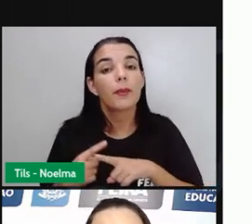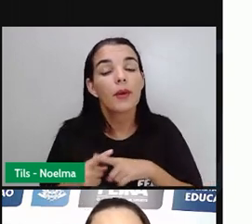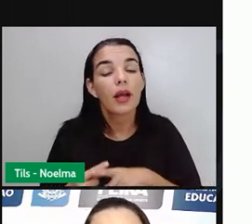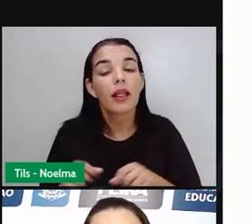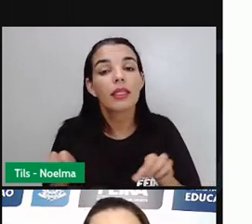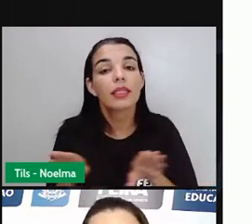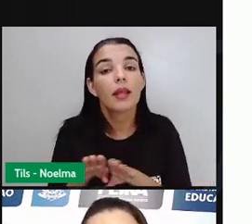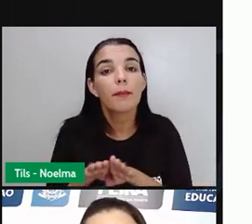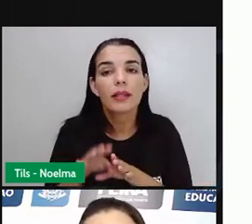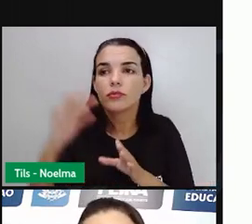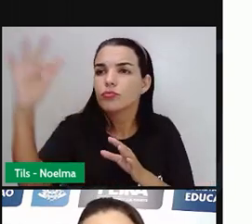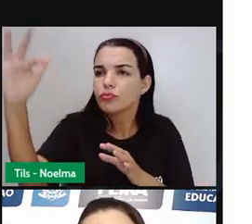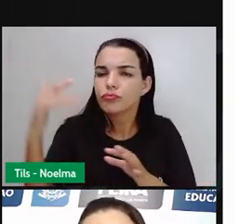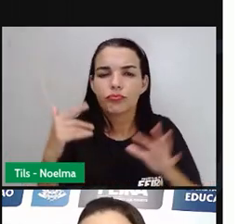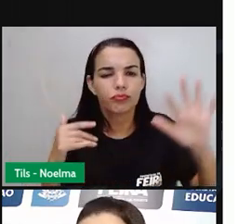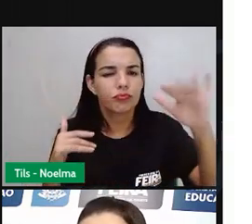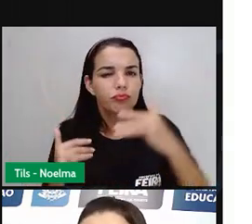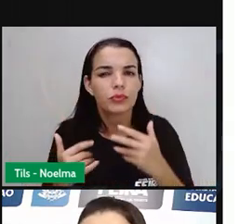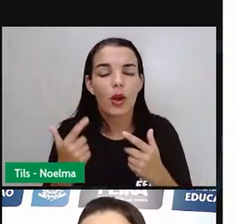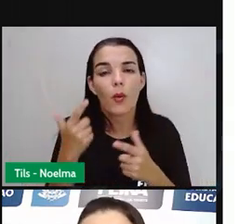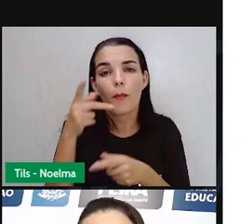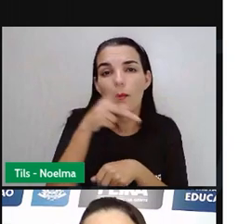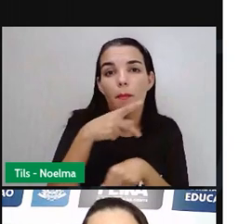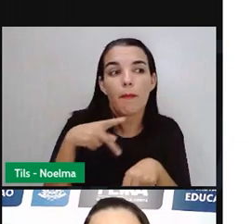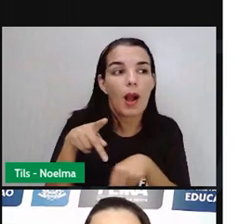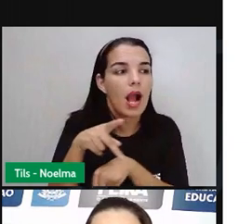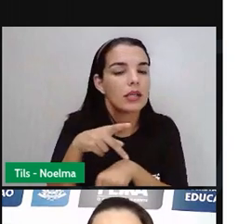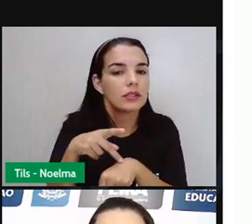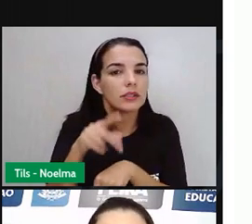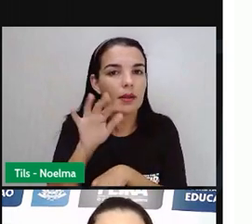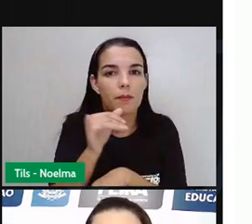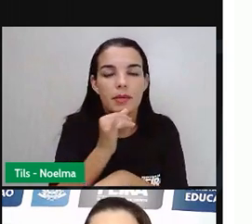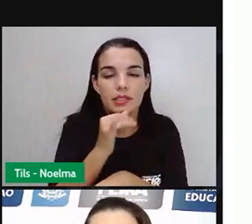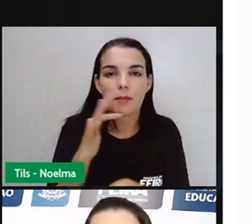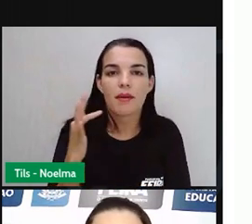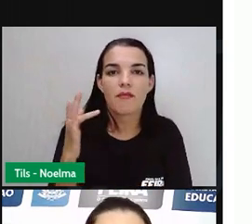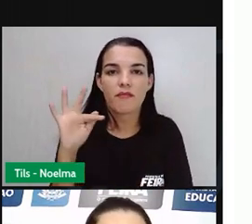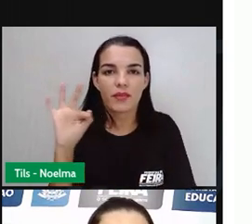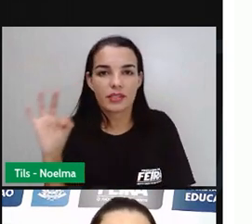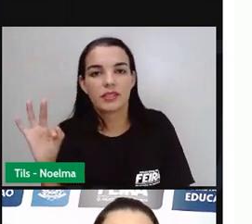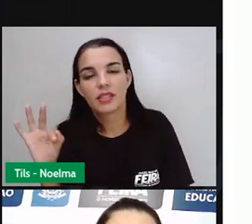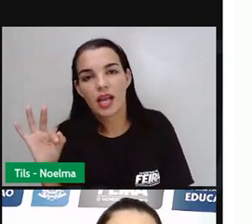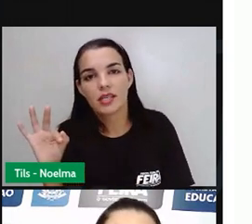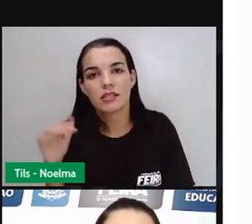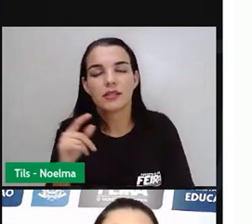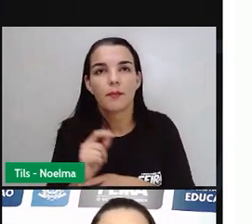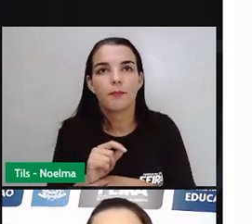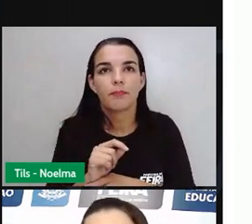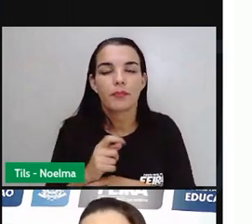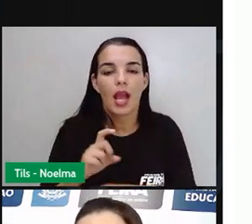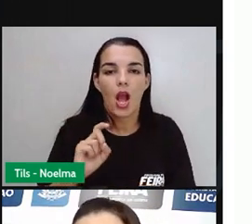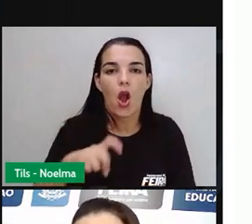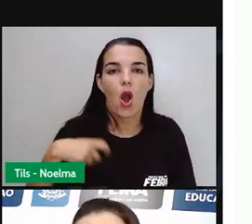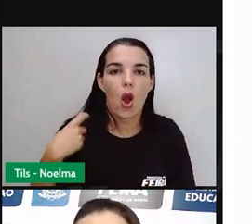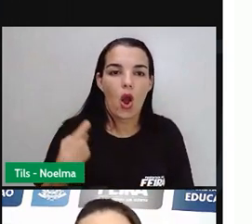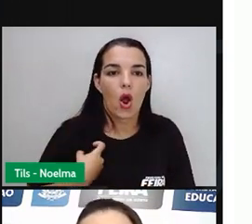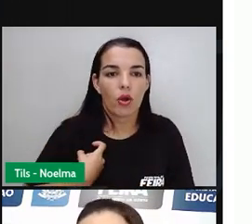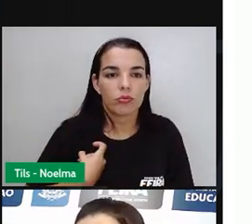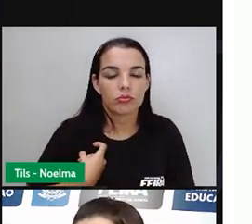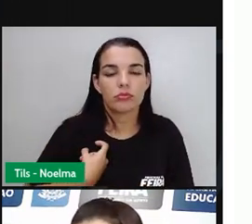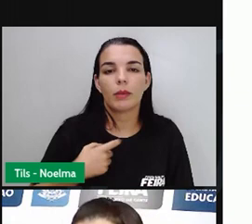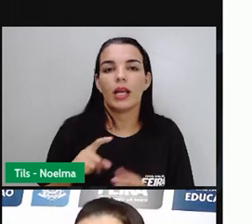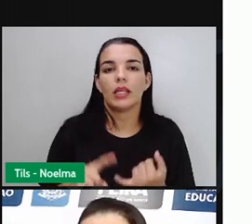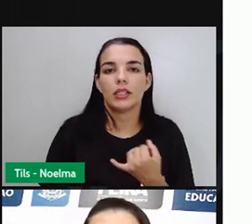também outros imigrantes de outros países, como é o caso dos franceses, holandeses, alemães, italianos,